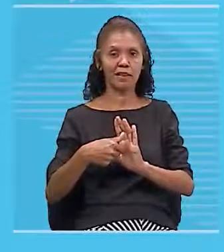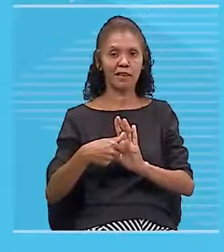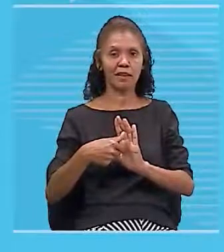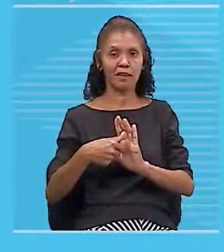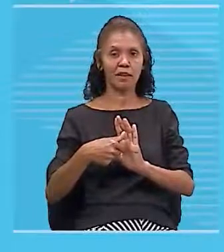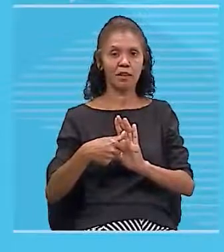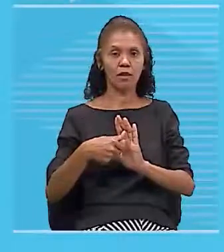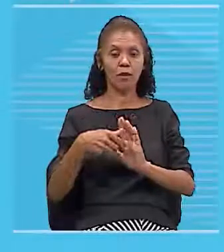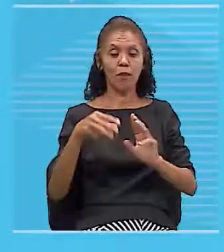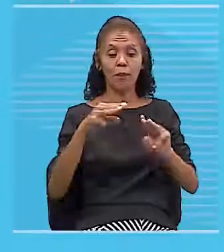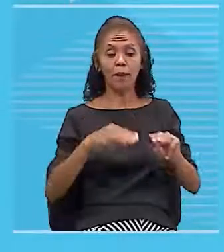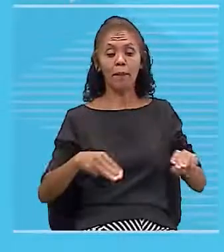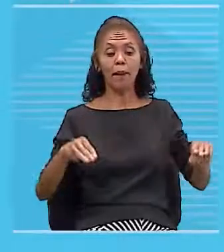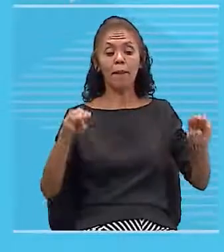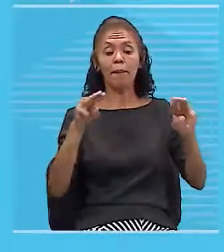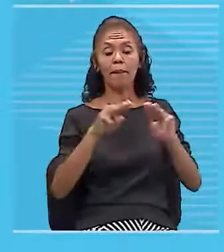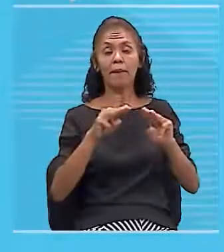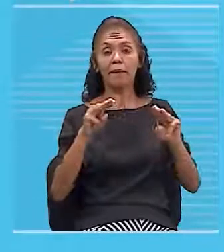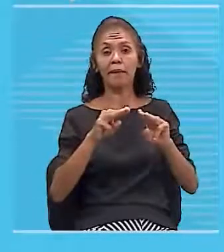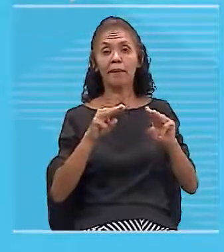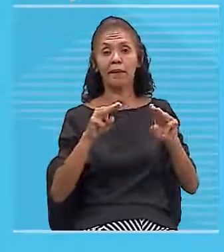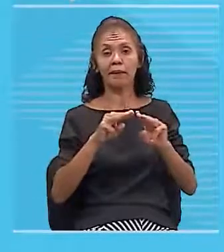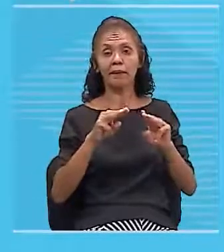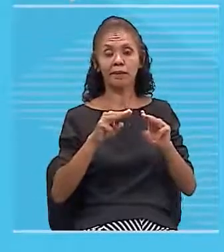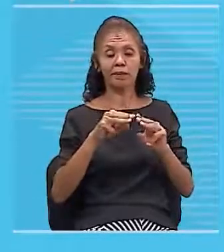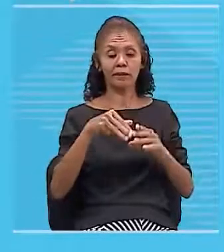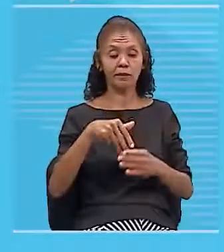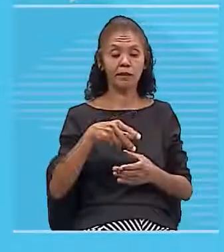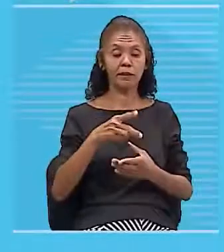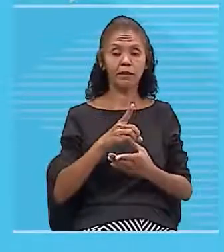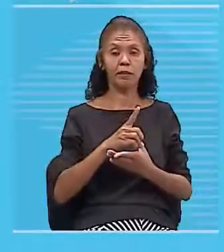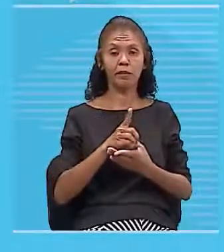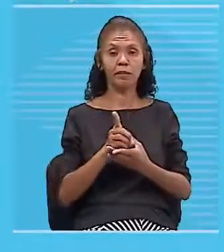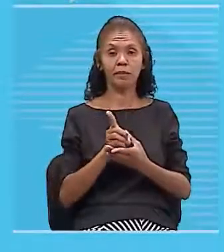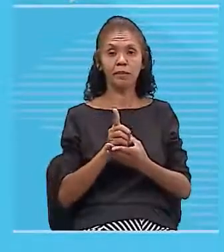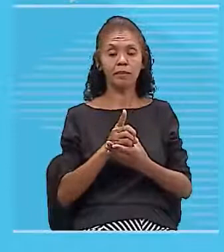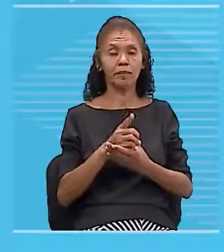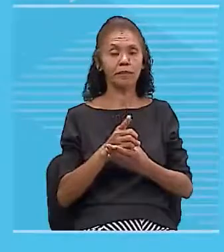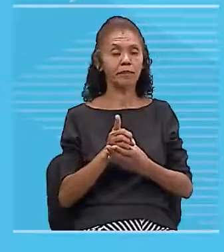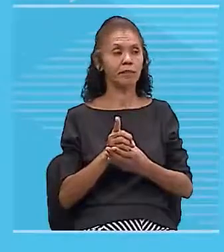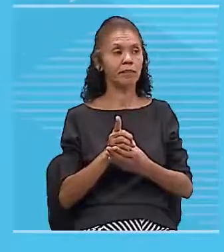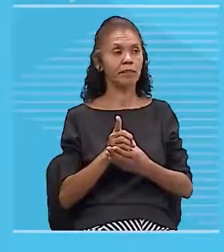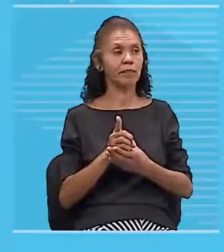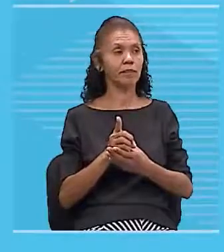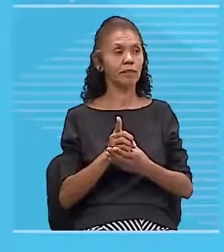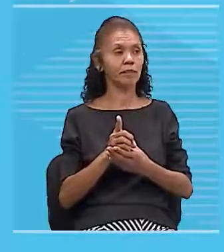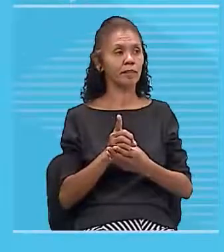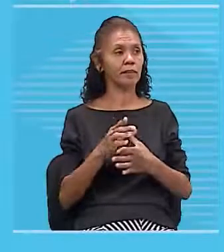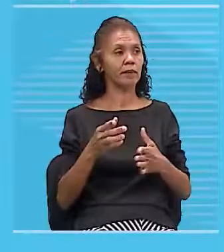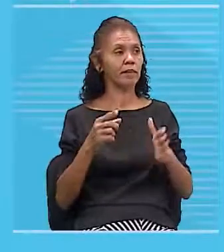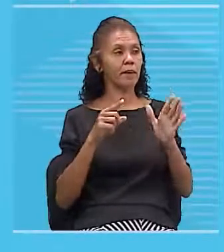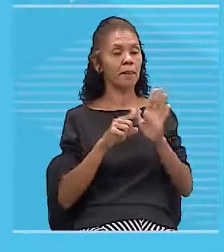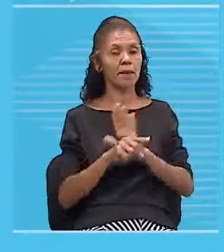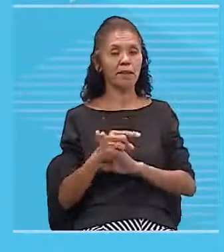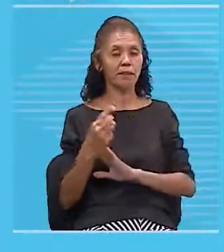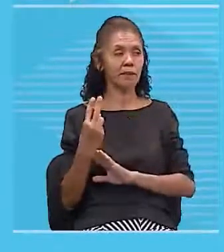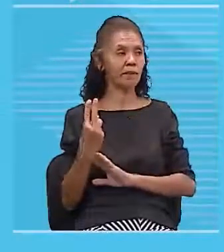apontando. Beleza? Então, nessa questãozinha 2,